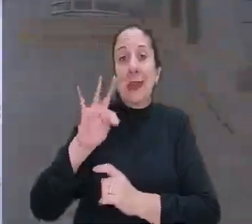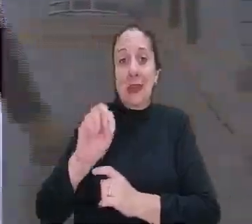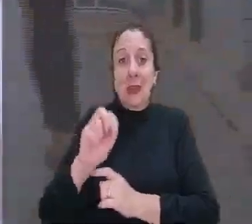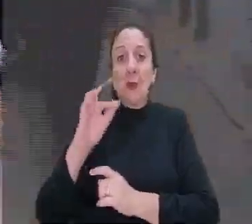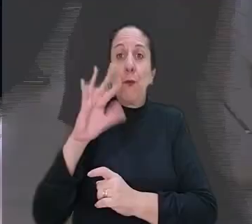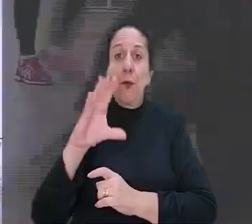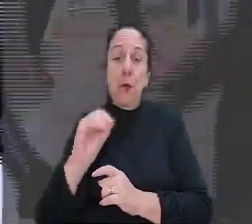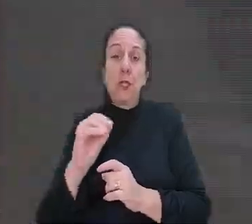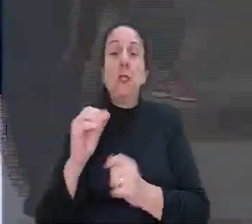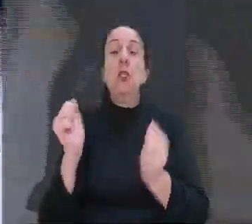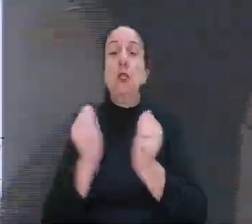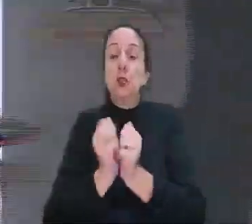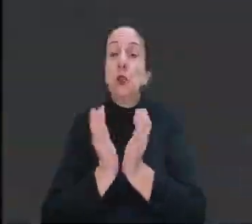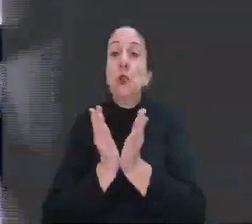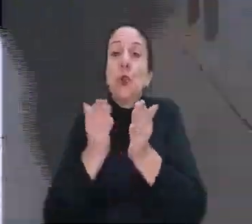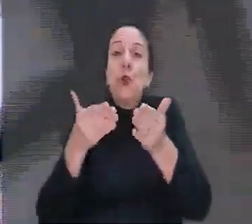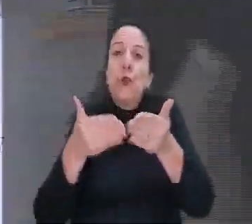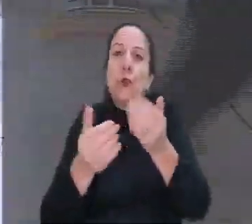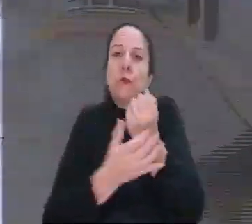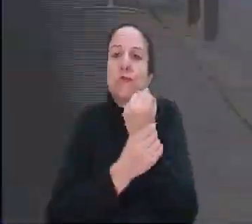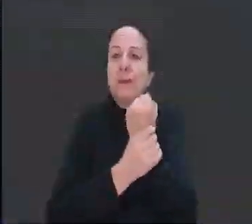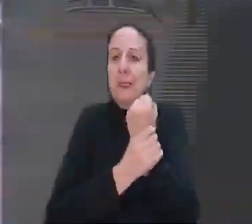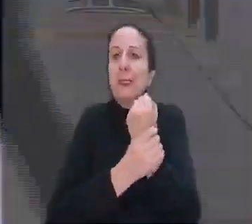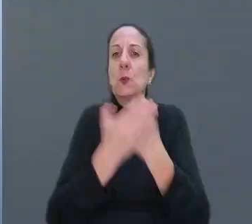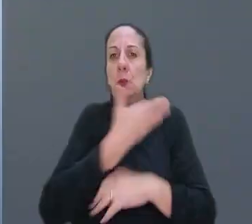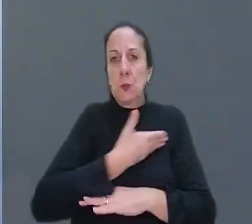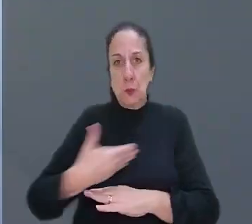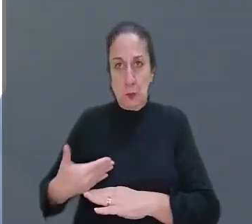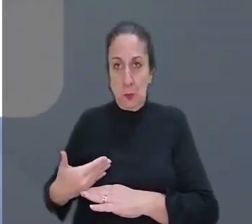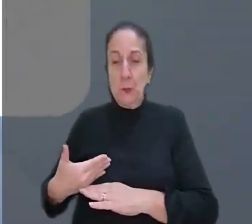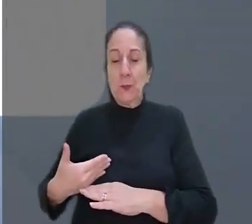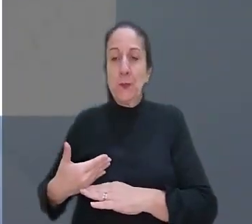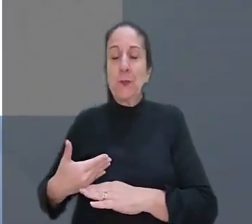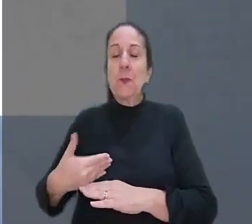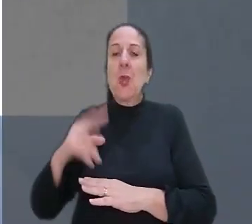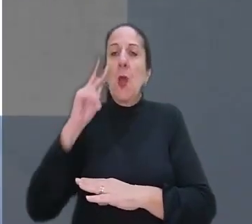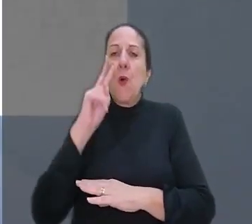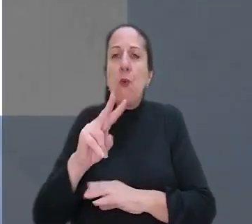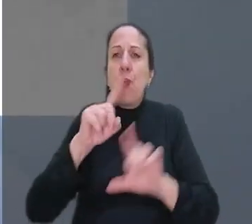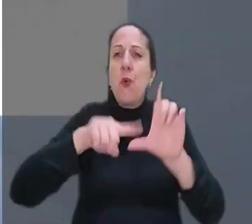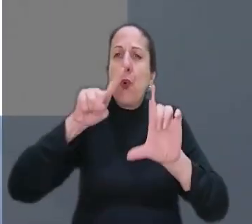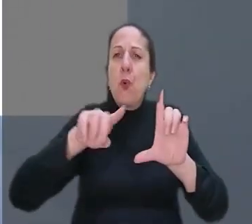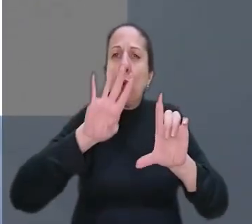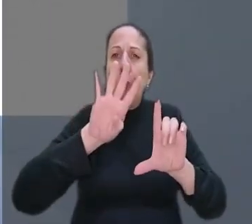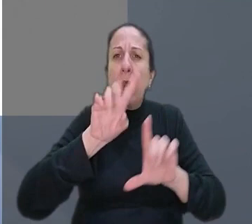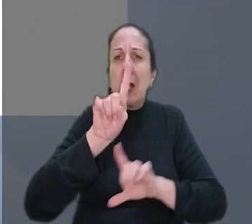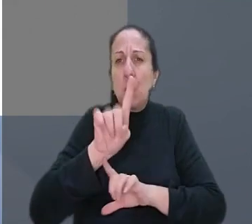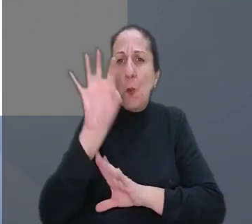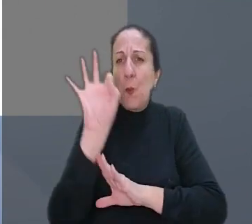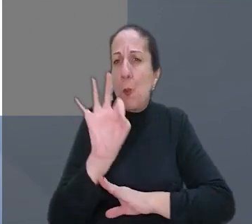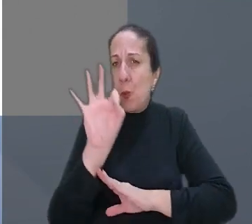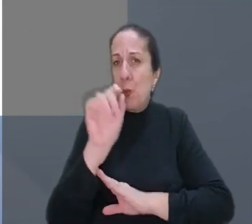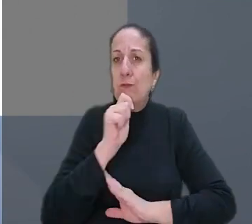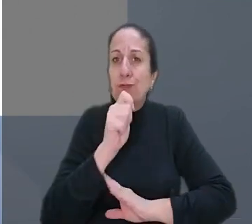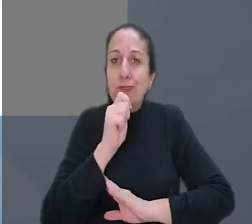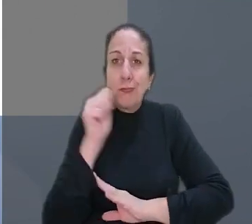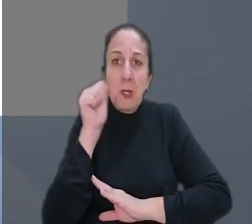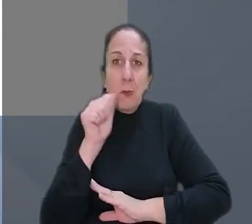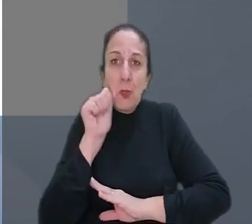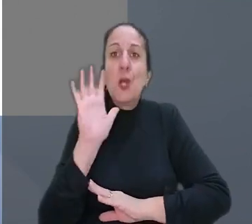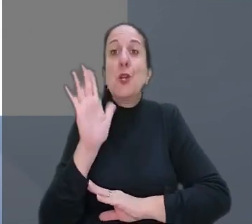em conjunto com o Fórum Brasileiro de Segurança Pública. De acordo com o levantamento, 41% das mulheres